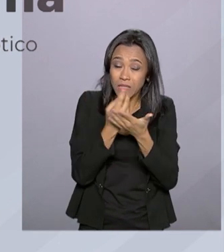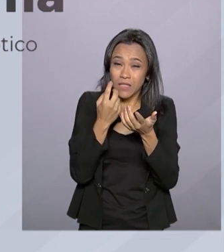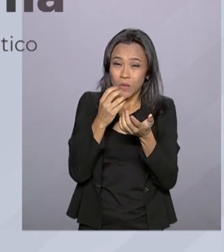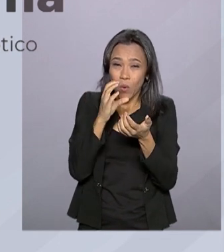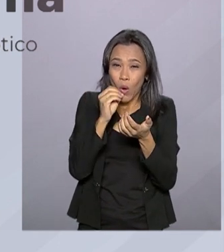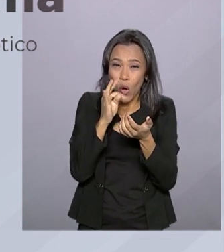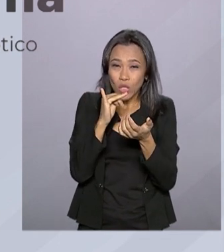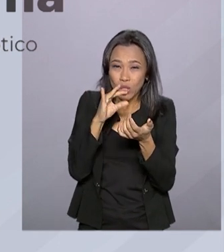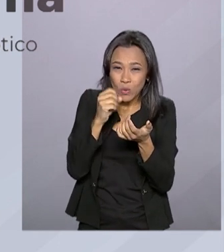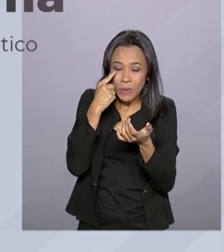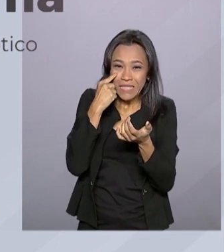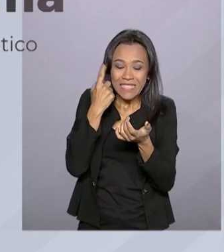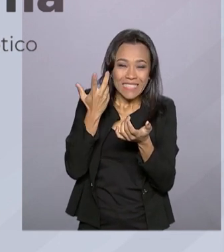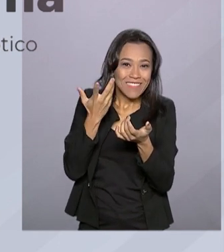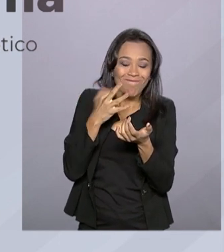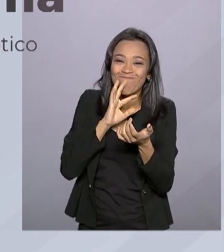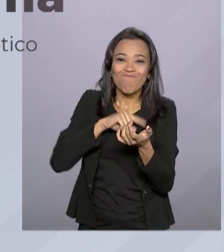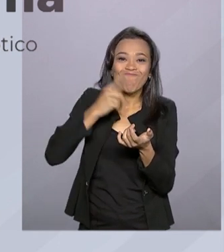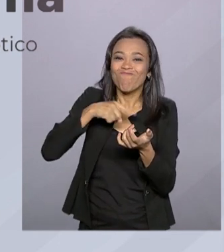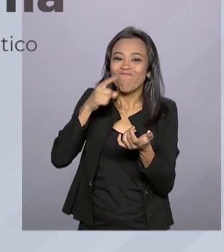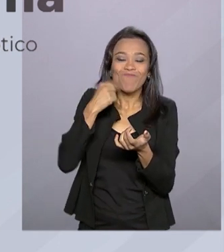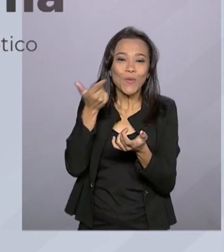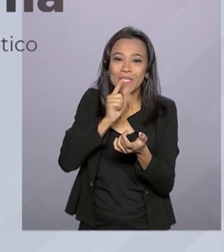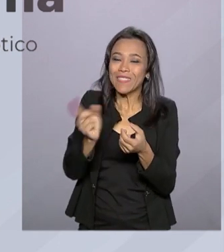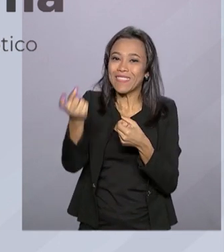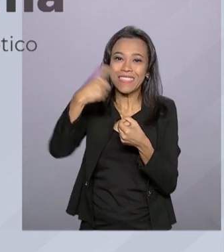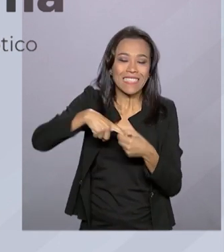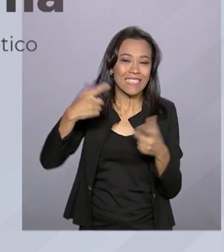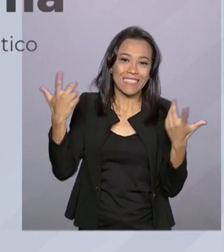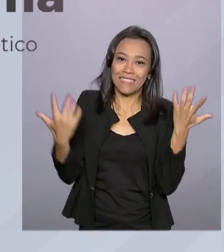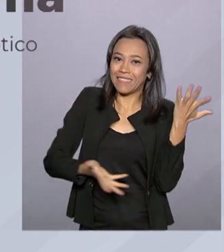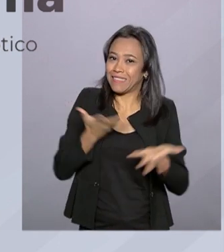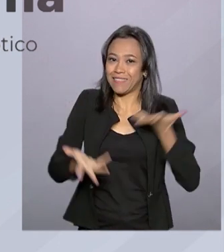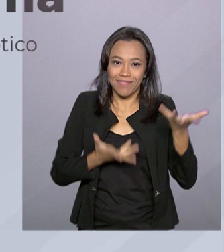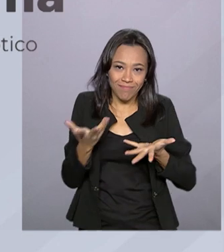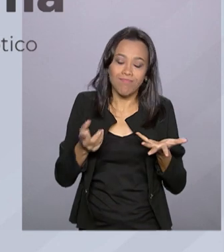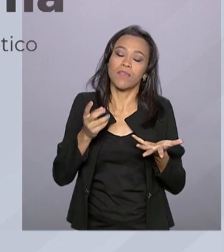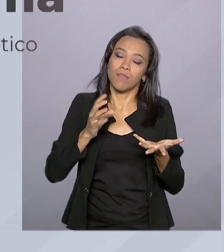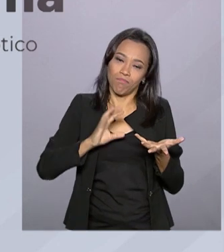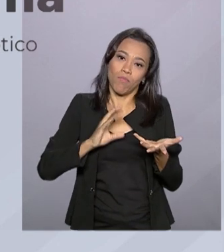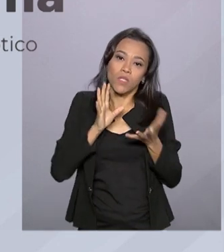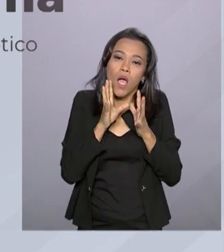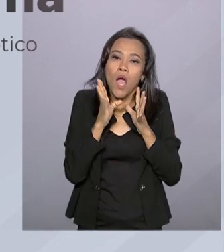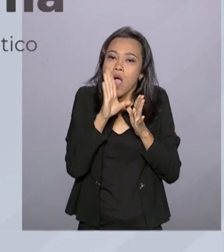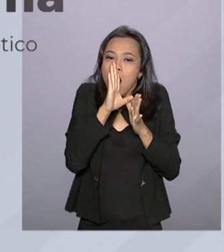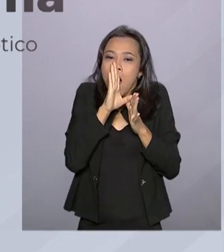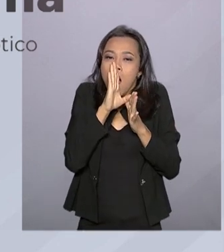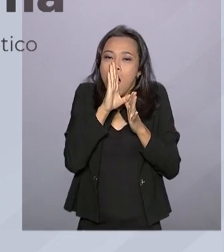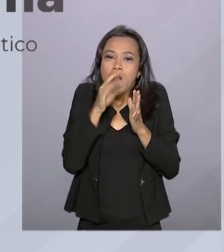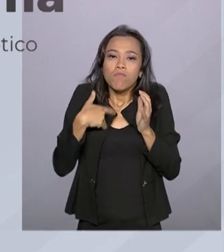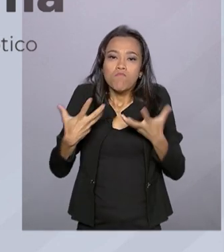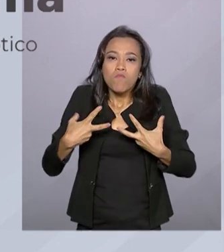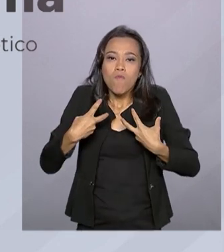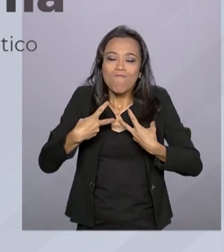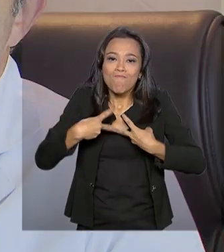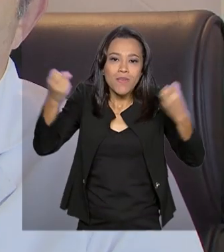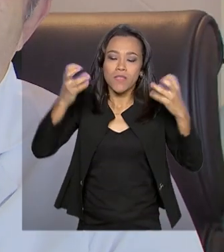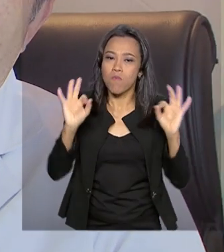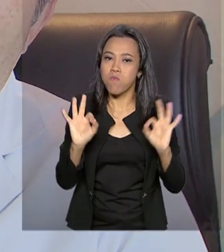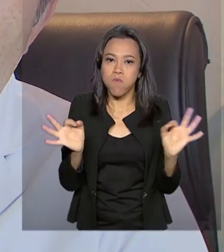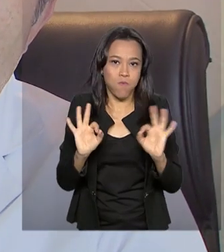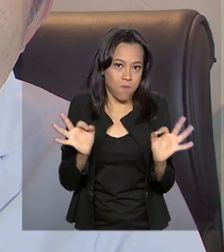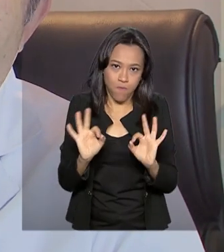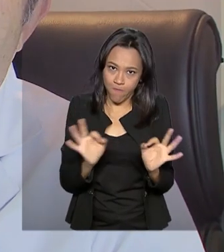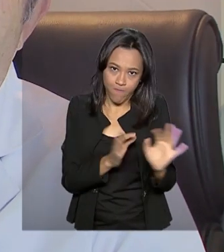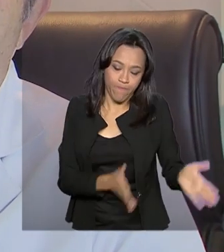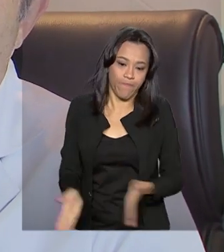pode levar à perda irreversível da visão e é um problema que age de forma silenciosa nos olhos do paciente. O